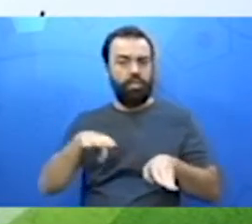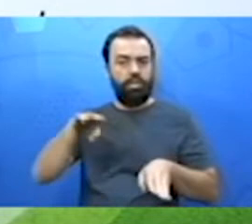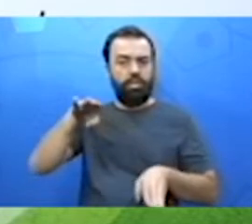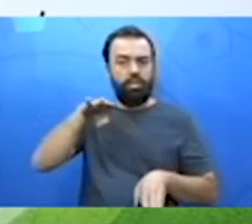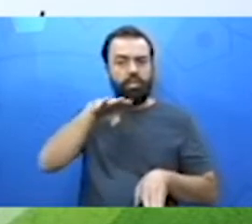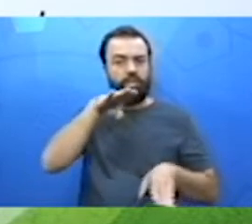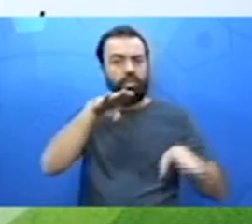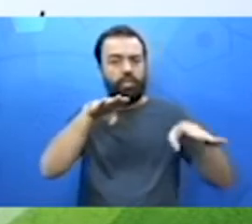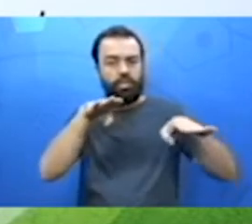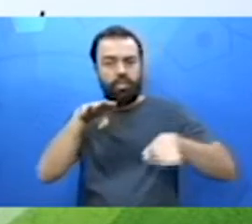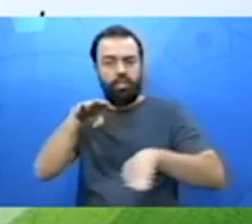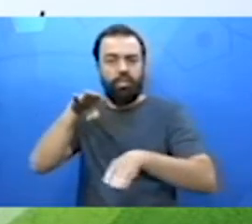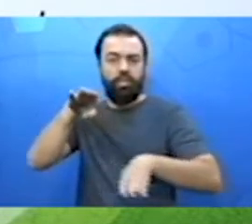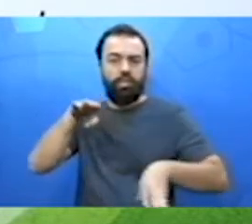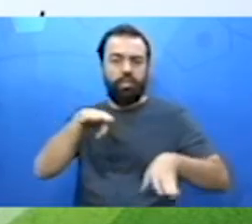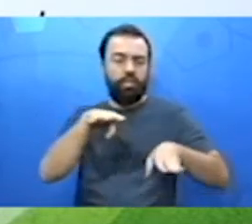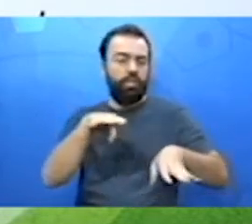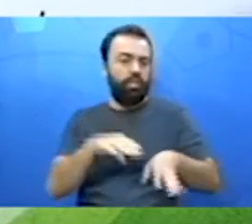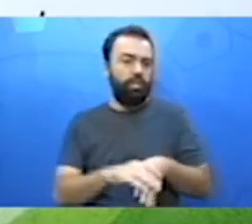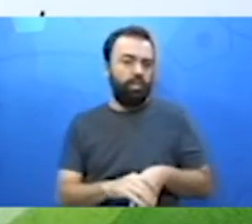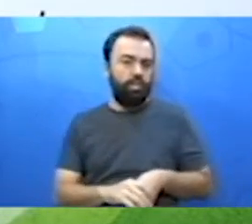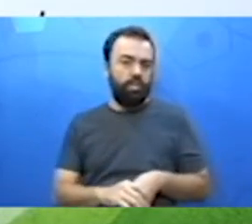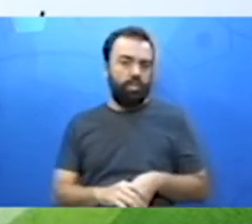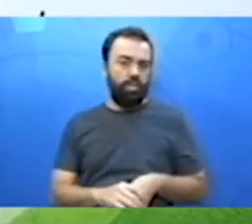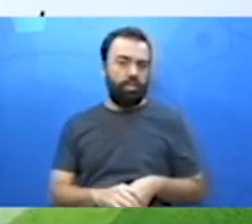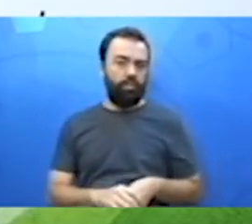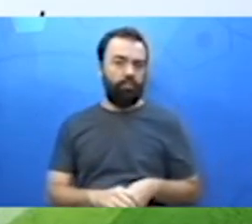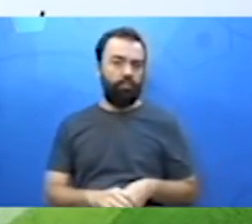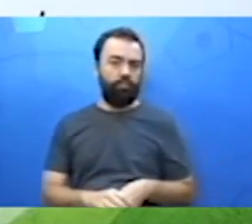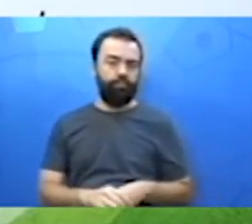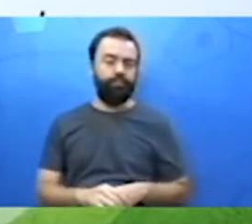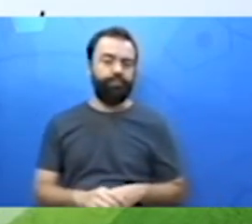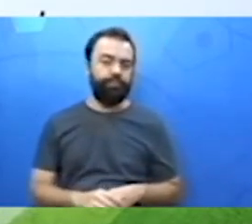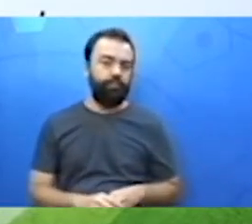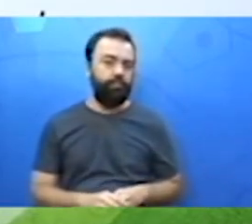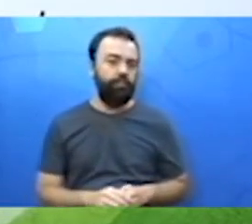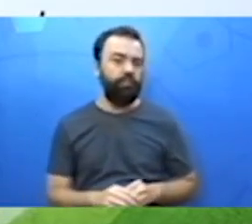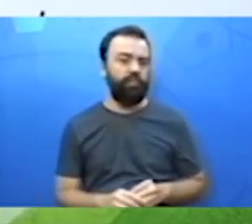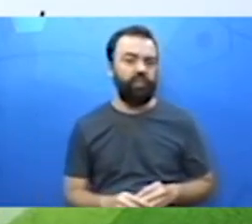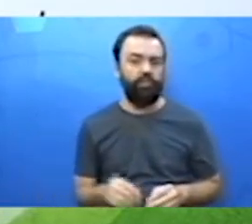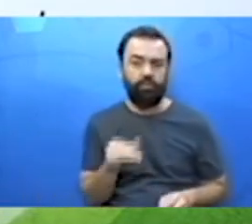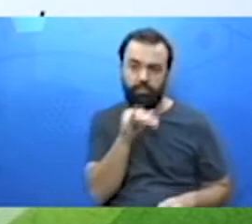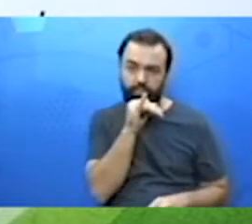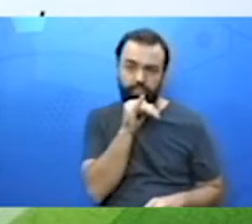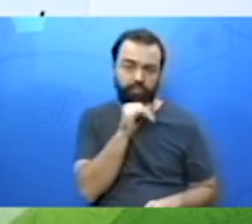grandeza 2 aumenta. Vamos aos exemplos.